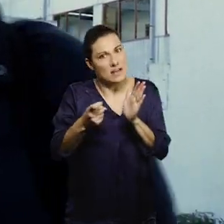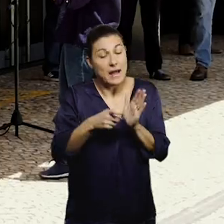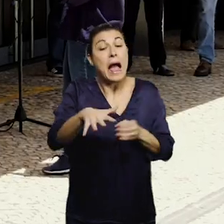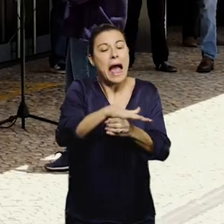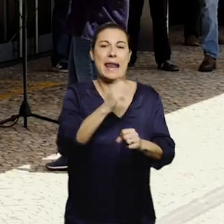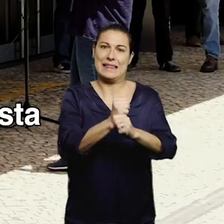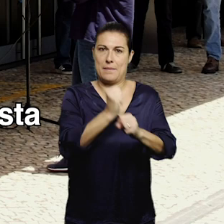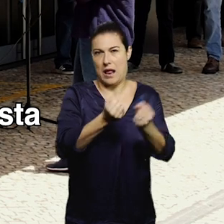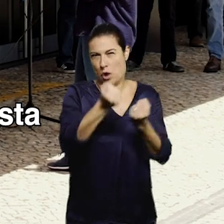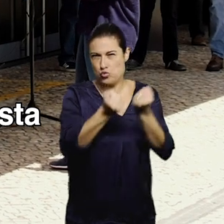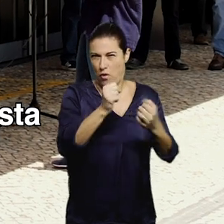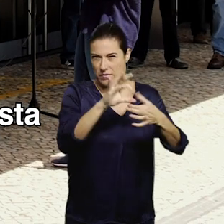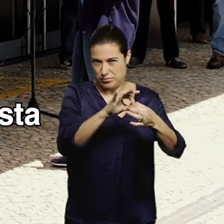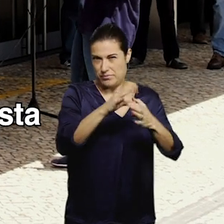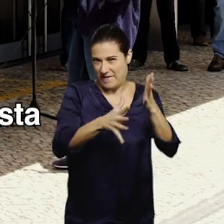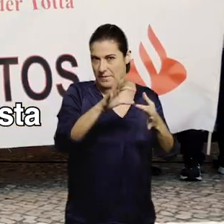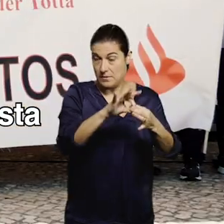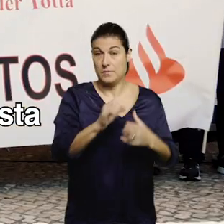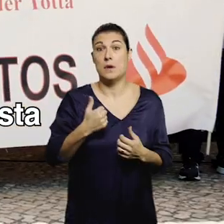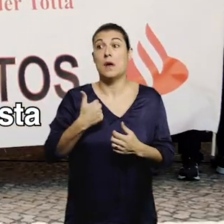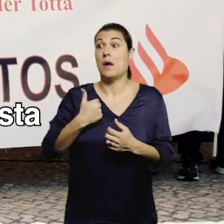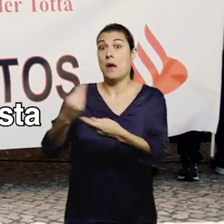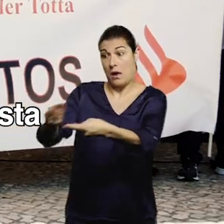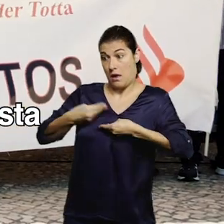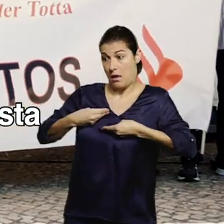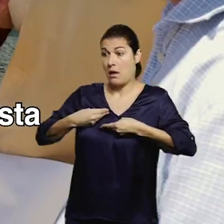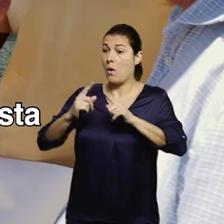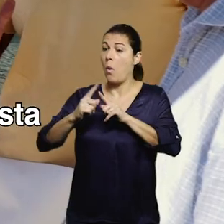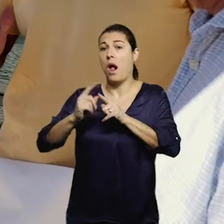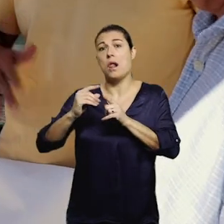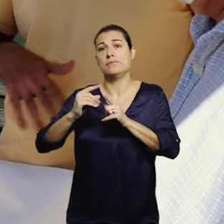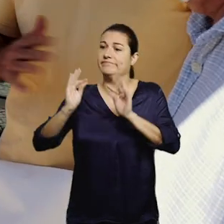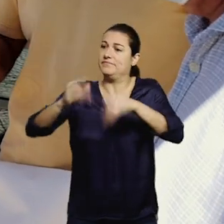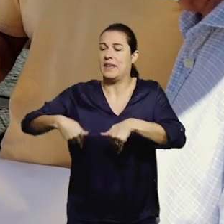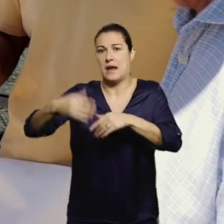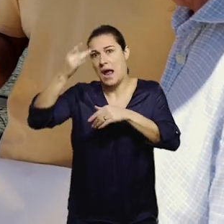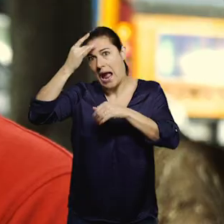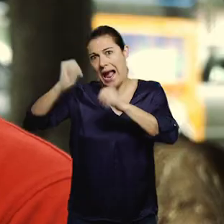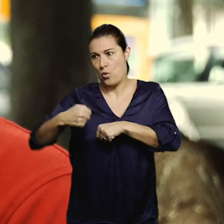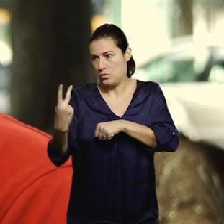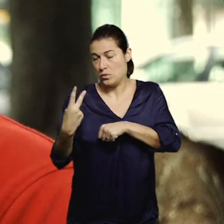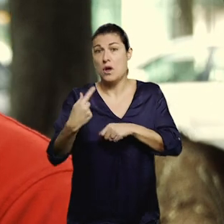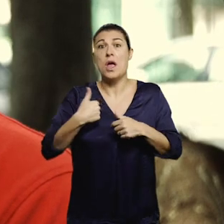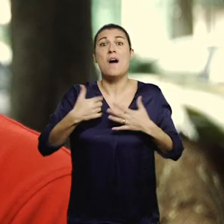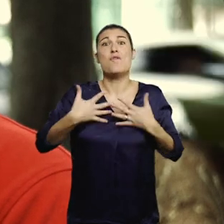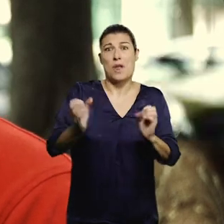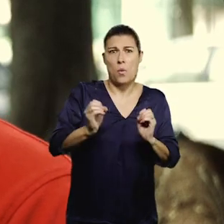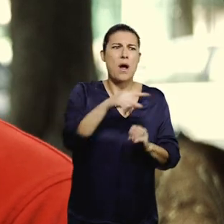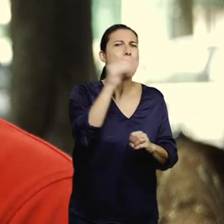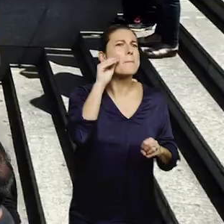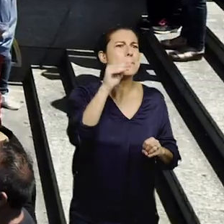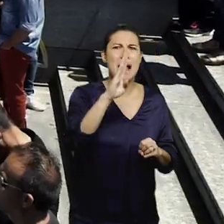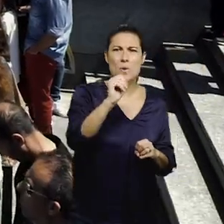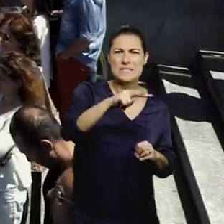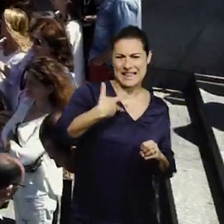automóvel. Acabei por ter que aceitar a proposta de rescisão com muito acordo, contra a minha vontade. O Santander é um banco que gera lucros todos